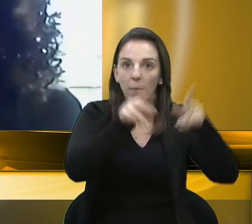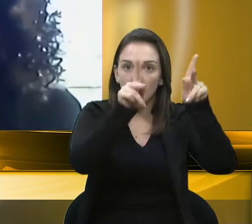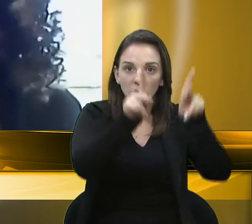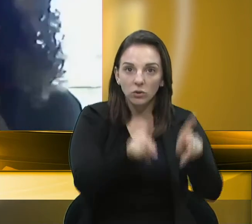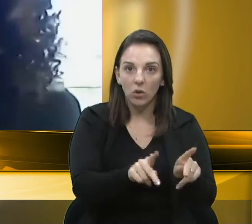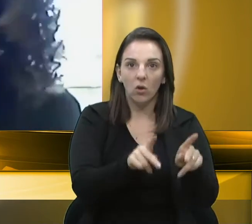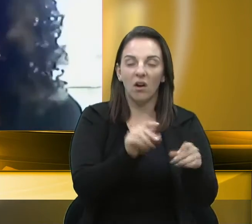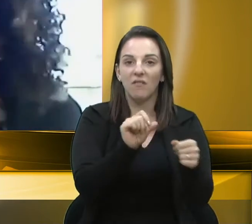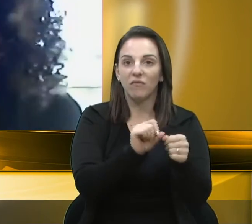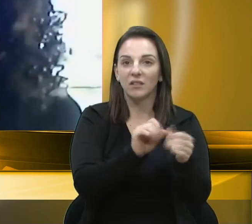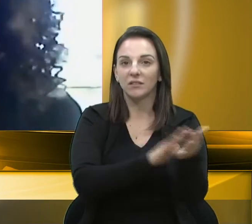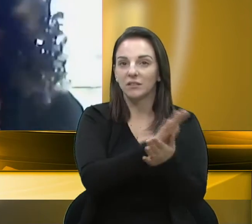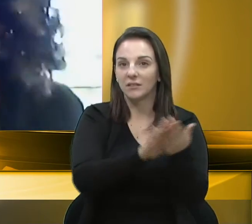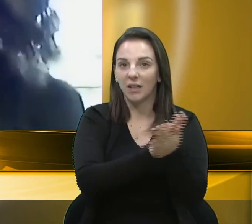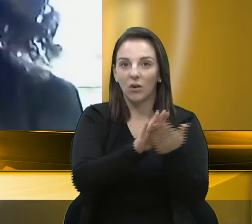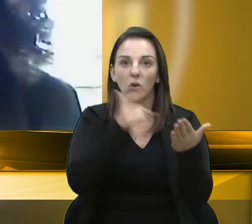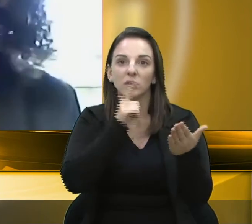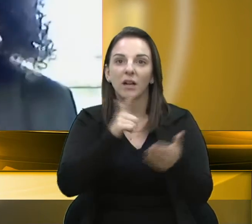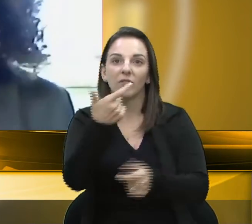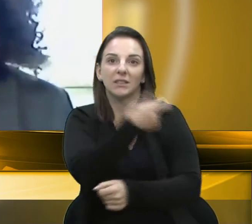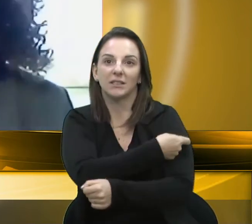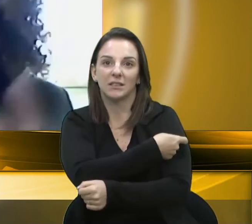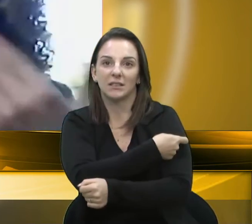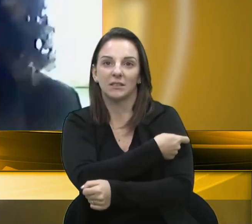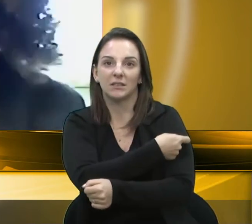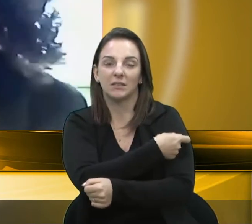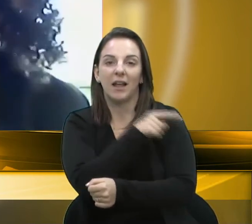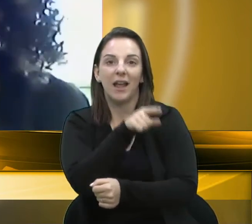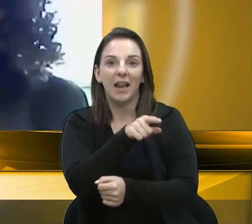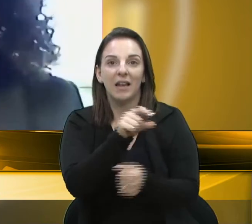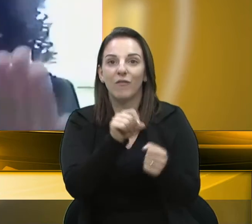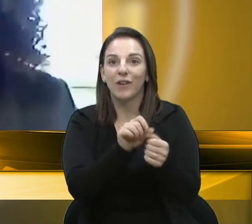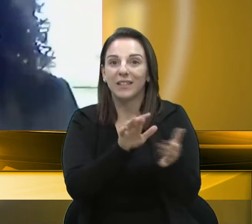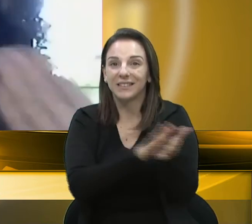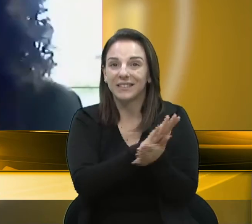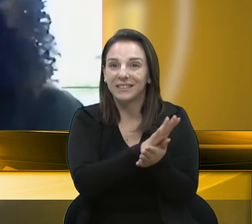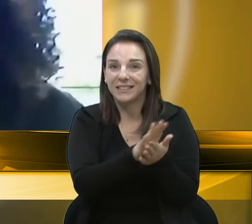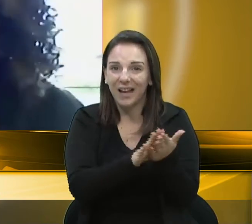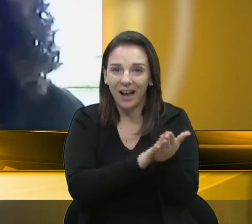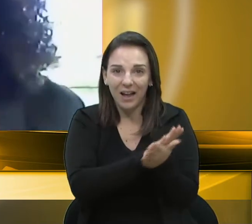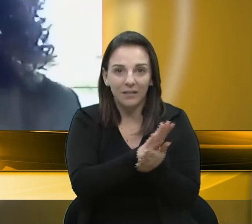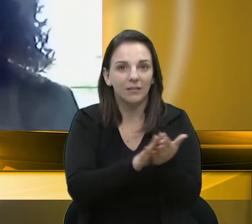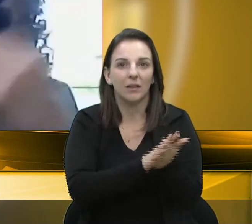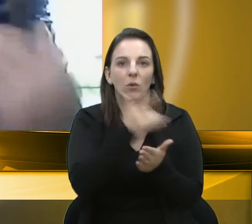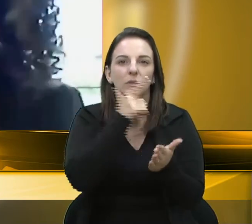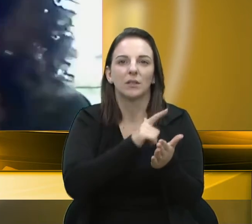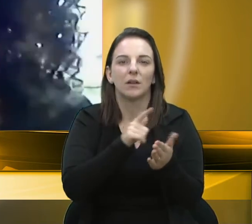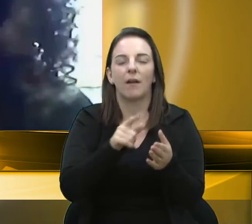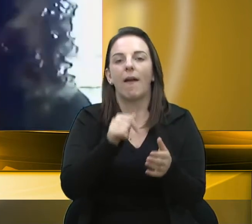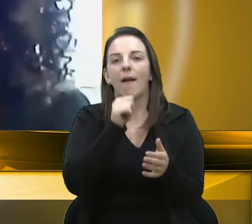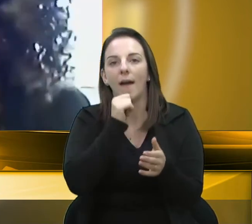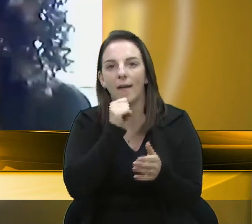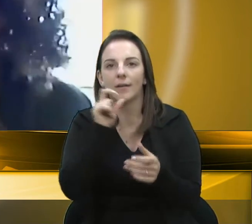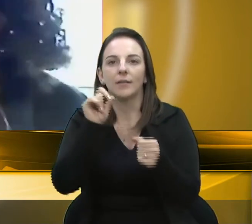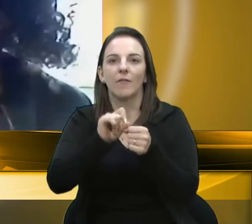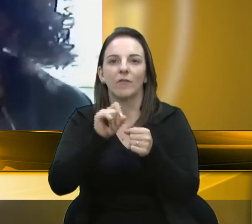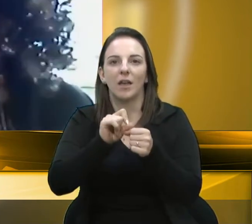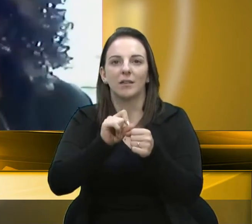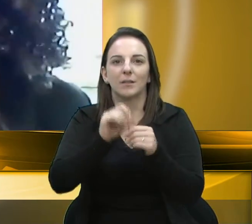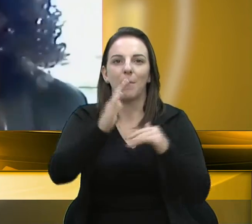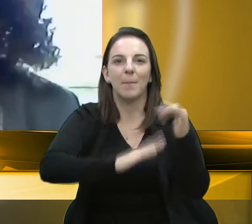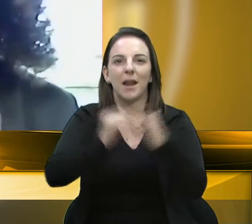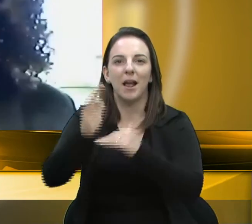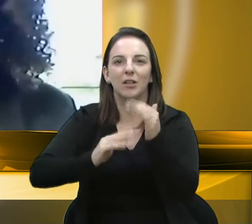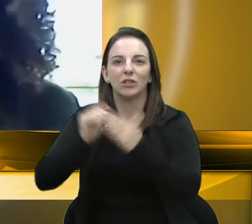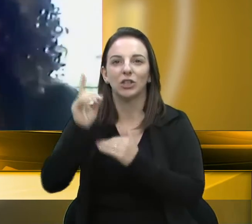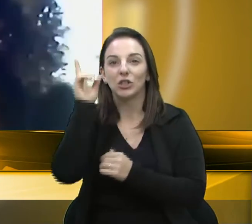população. Porque foi exatamente isso que o Bolsonaro fez. Além de não fazer nada, fez diversos movimentos que dificultaram a compra de